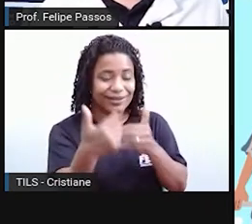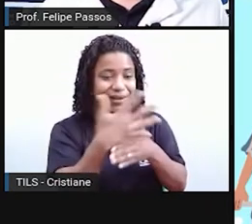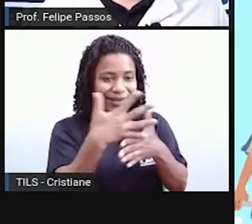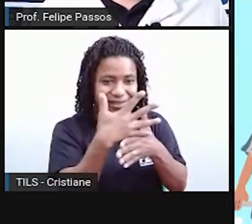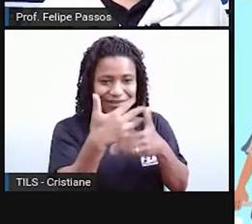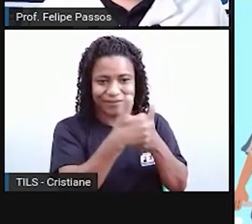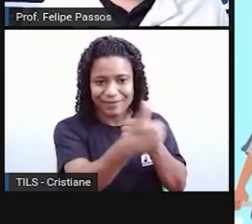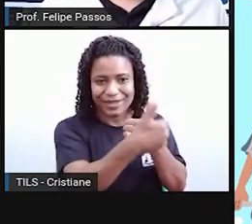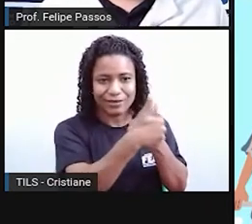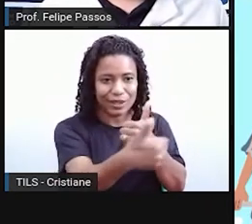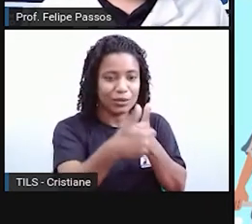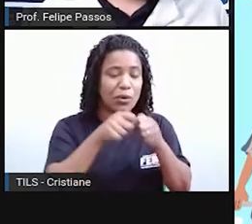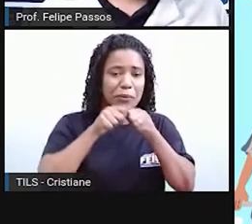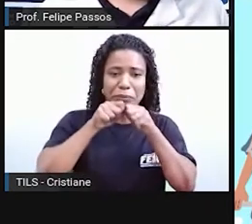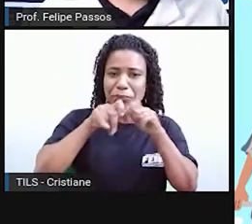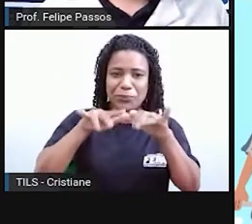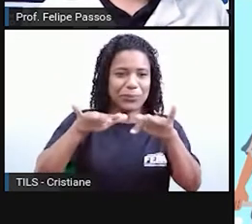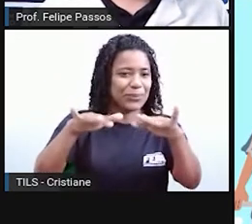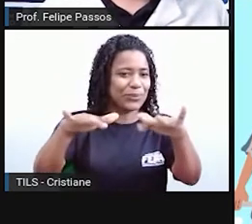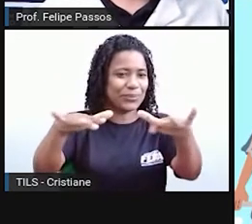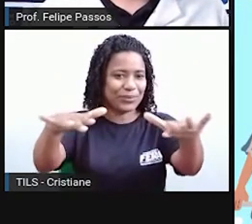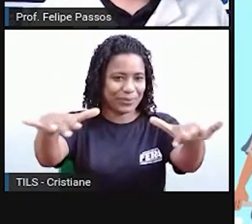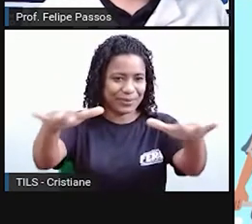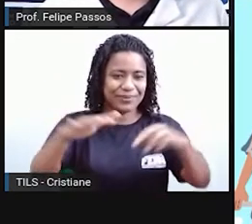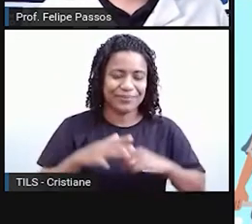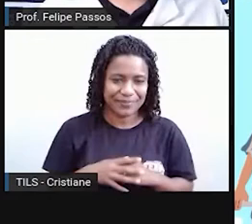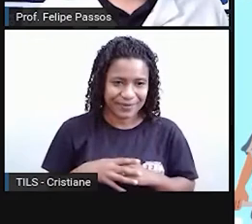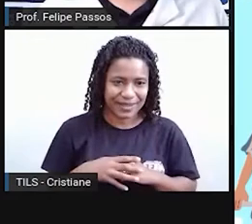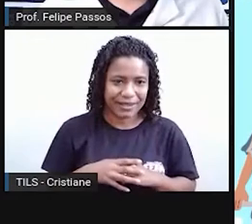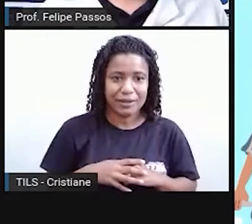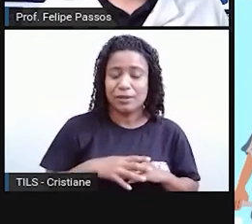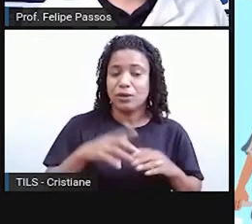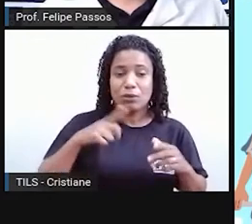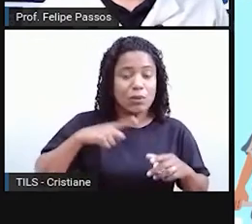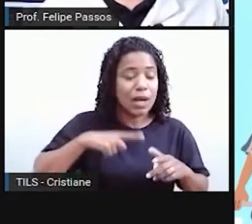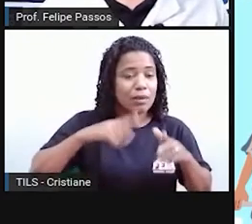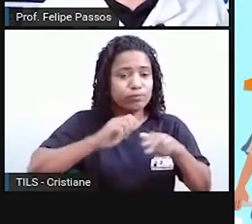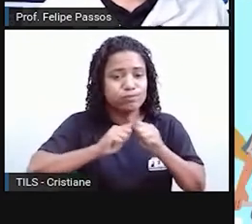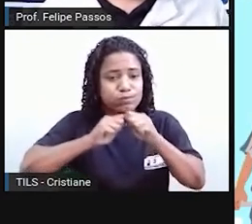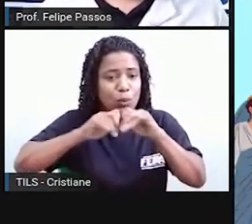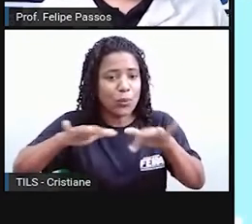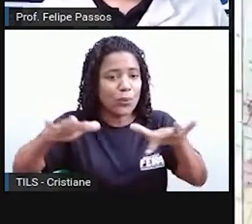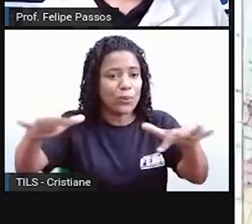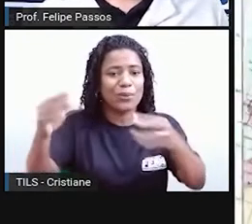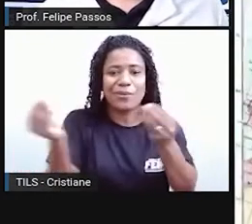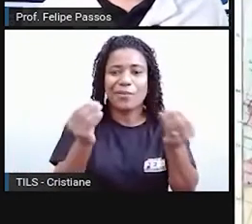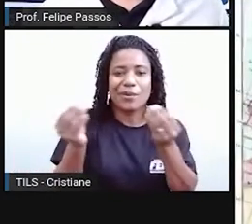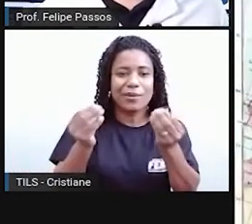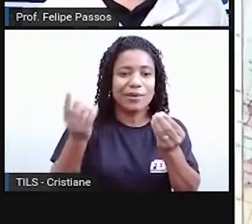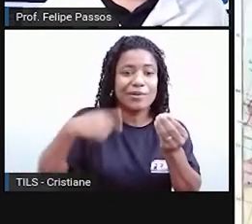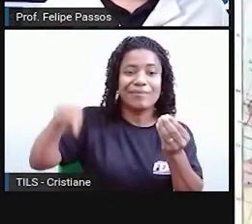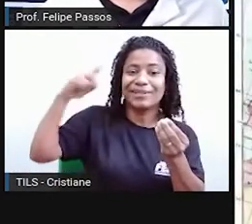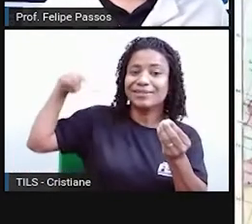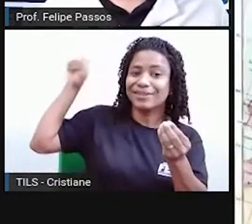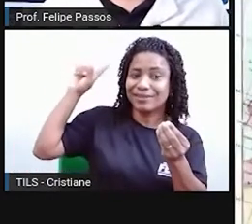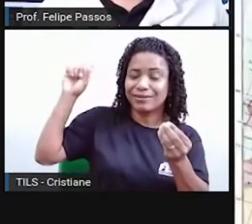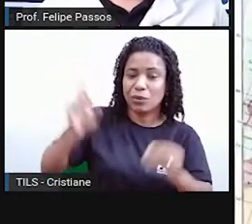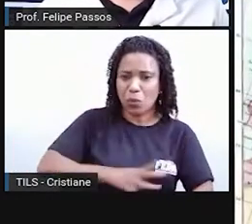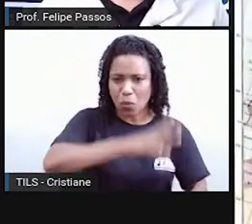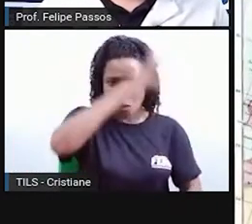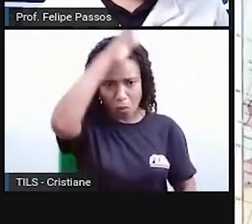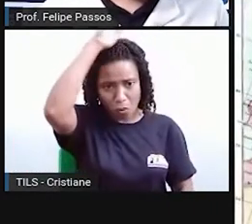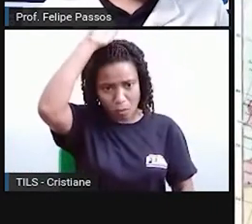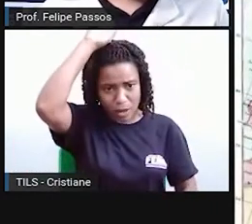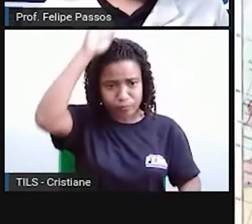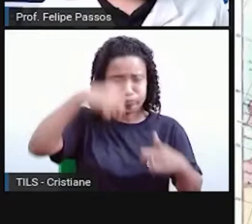foi sendo espalhado por vários territórios, por vários países, quando o Império Romano, um